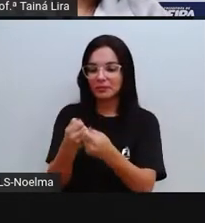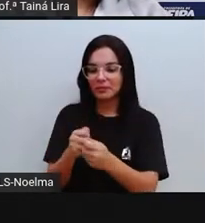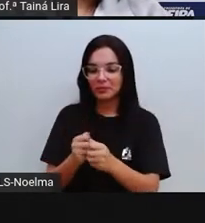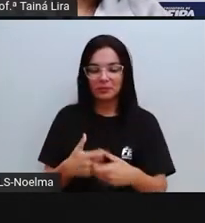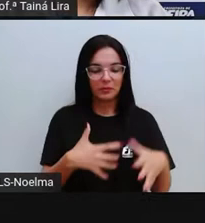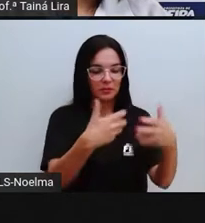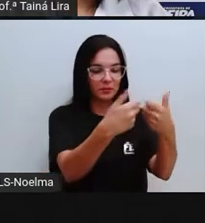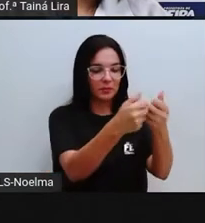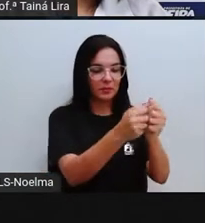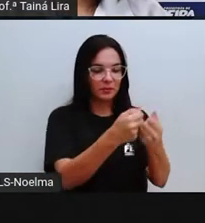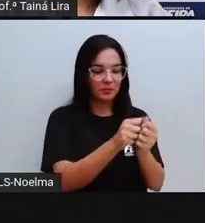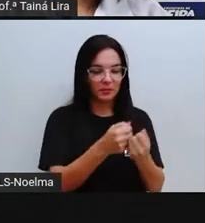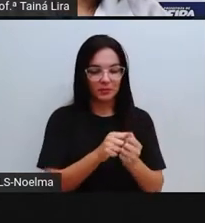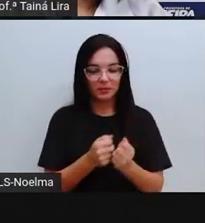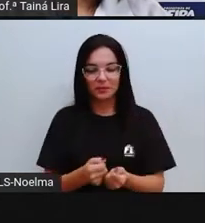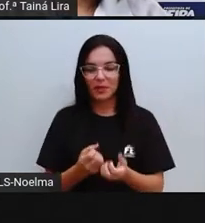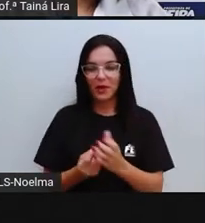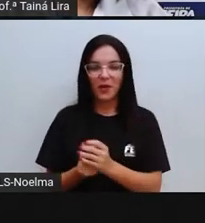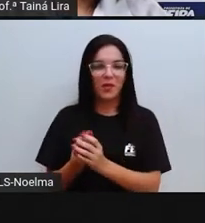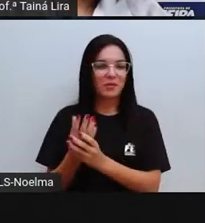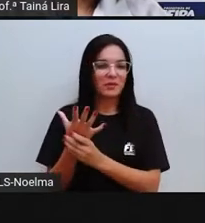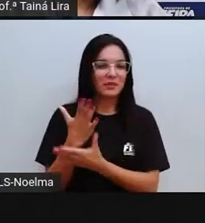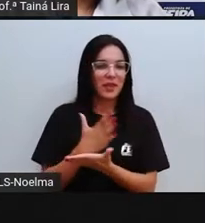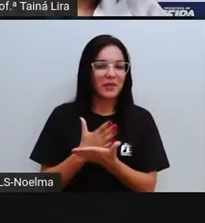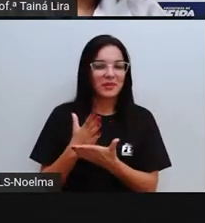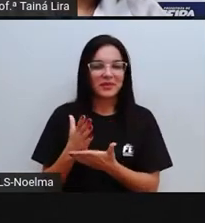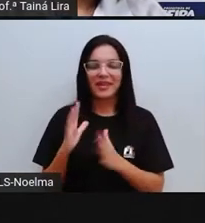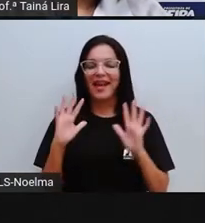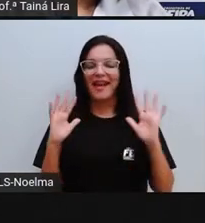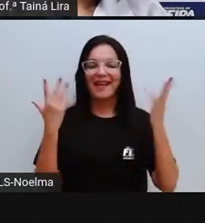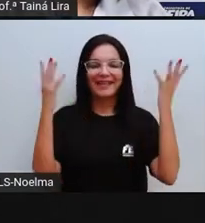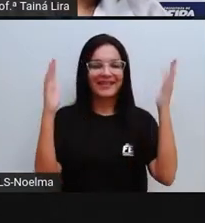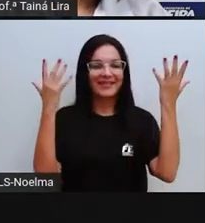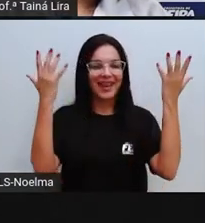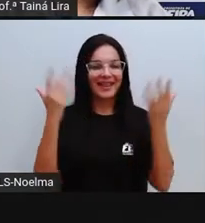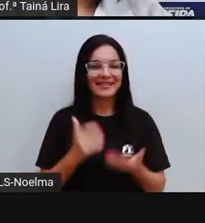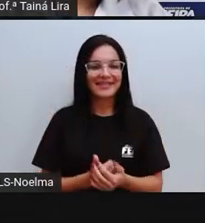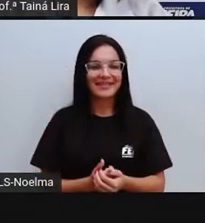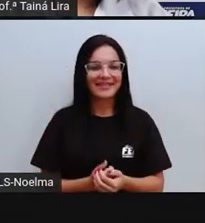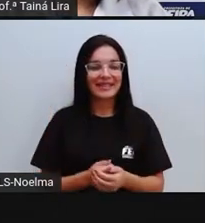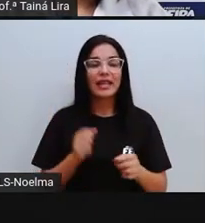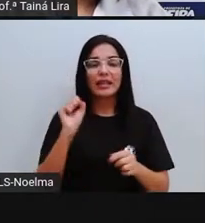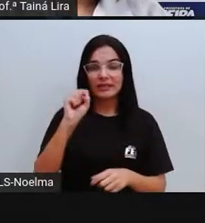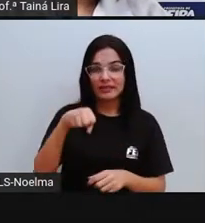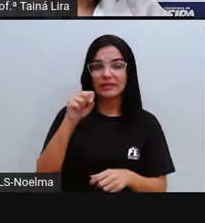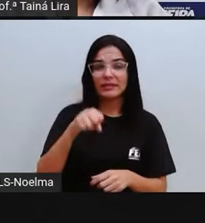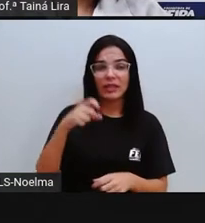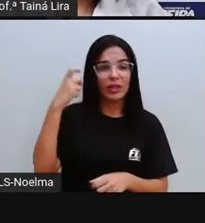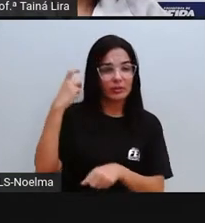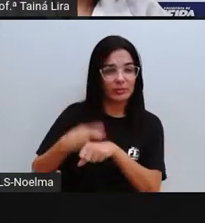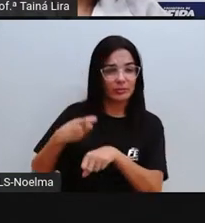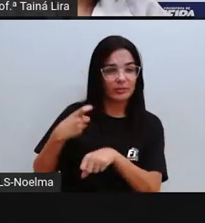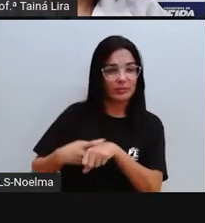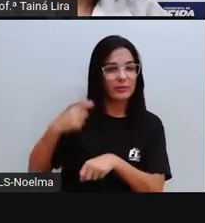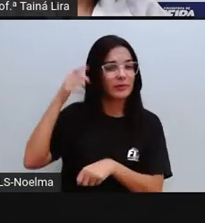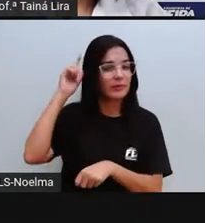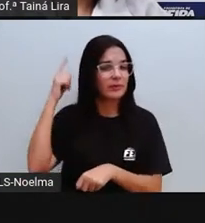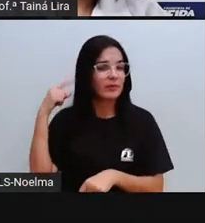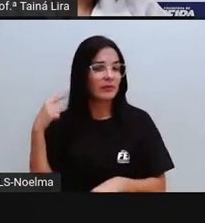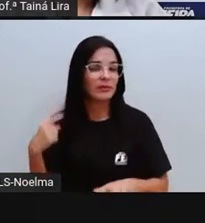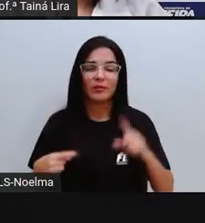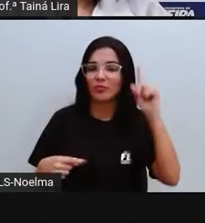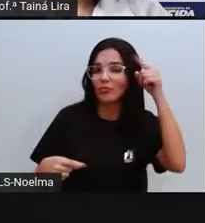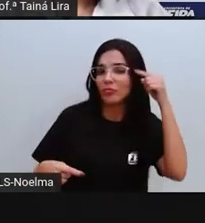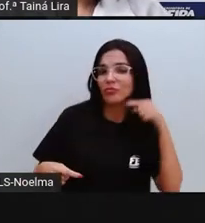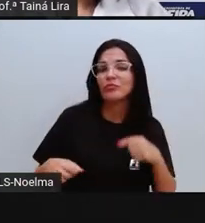começar enrolado e animado. Pichain, sim. Gosto dele, bem assim.